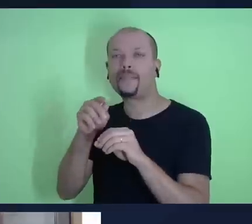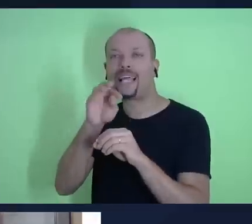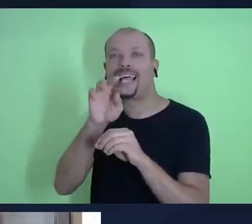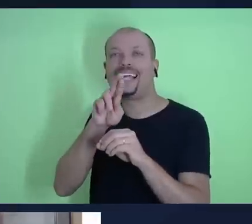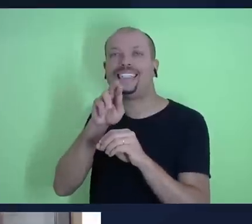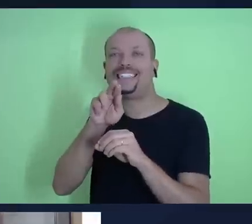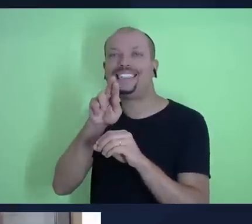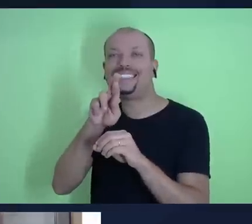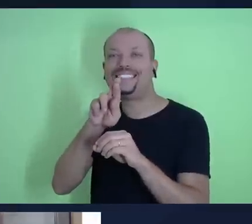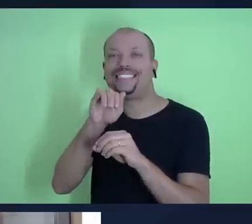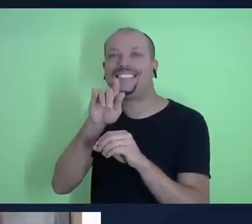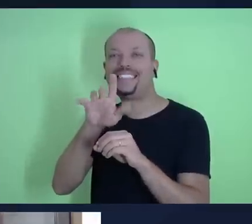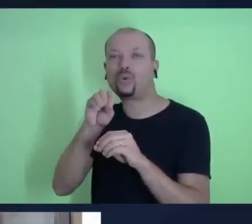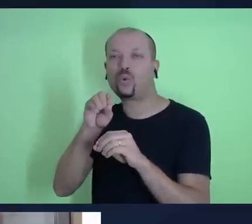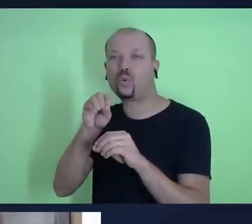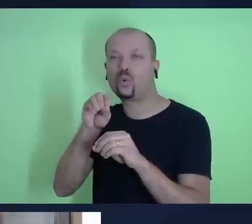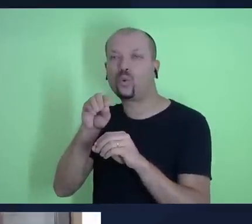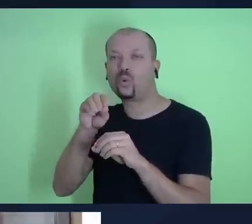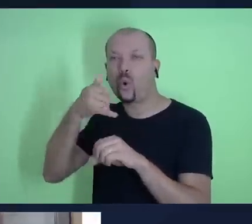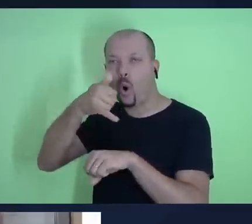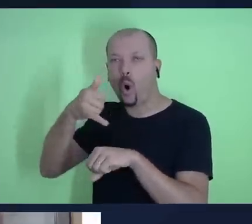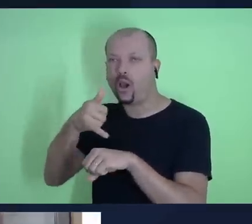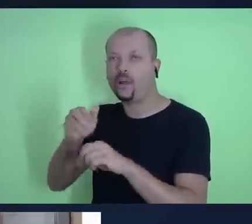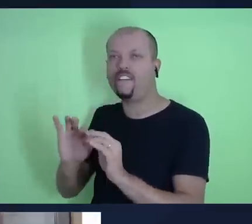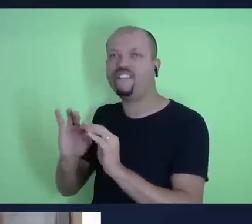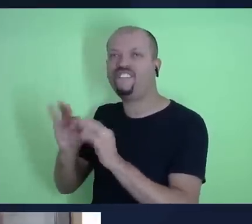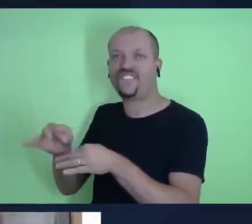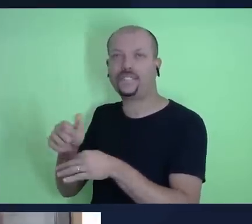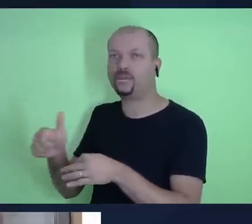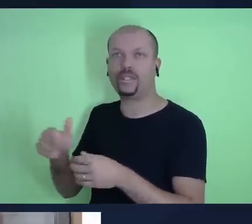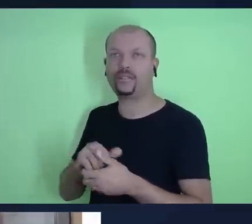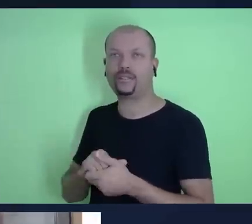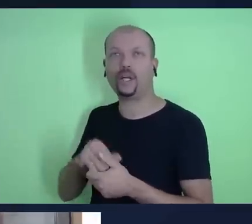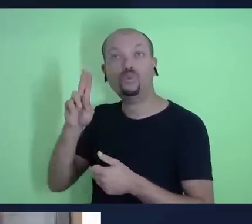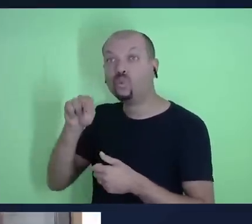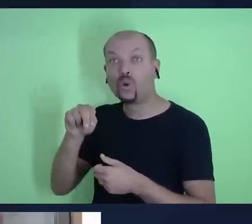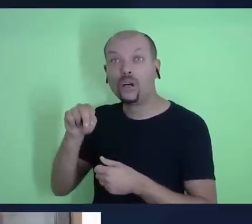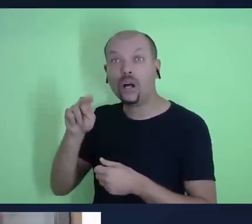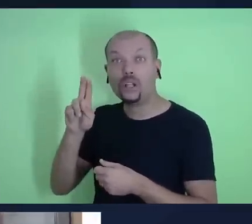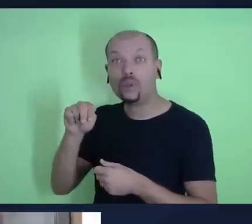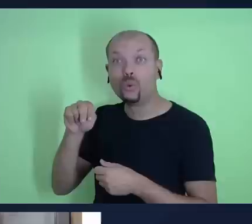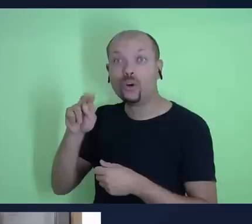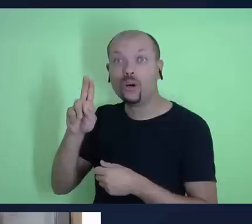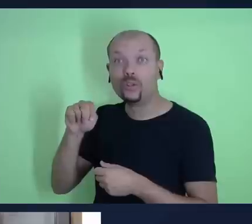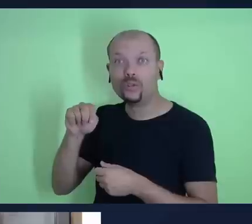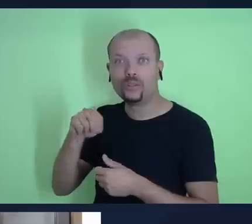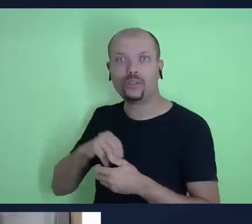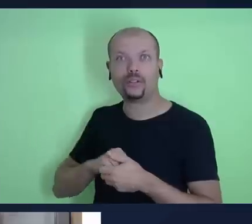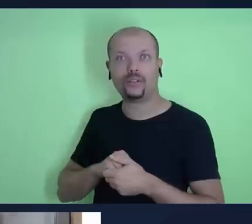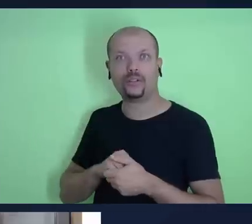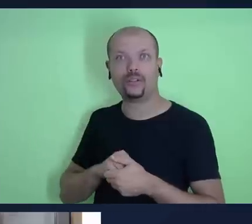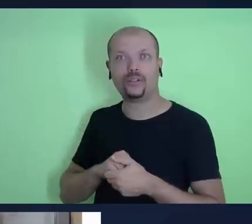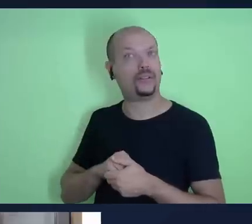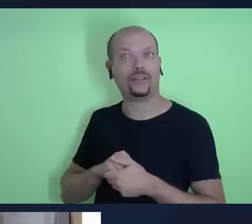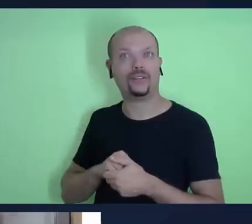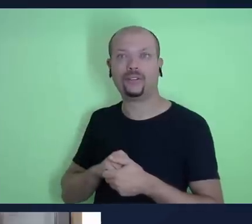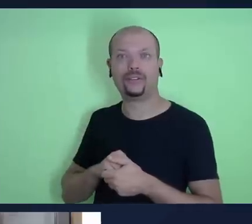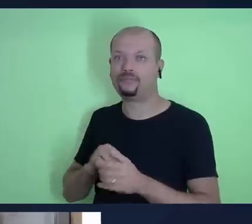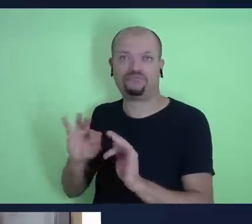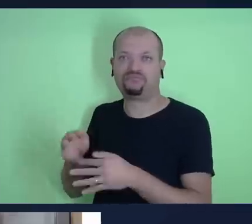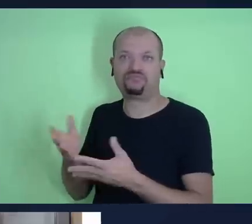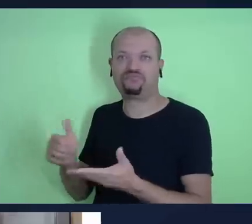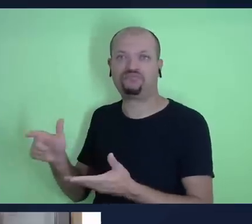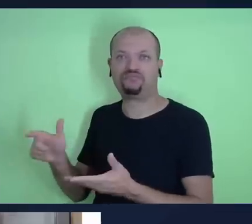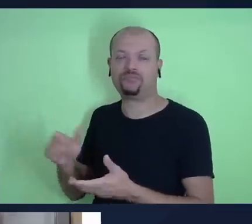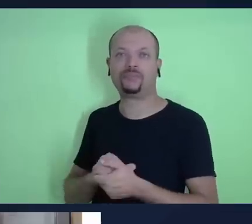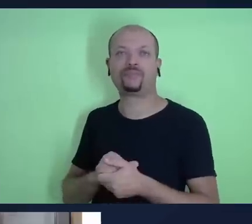terminam eles permanecem lá ela vai usando e nunca termina esse trigo e esse azeite então o que que essa